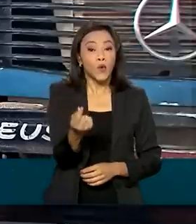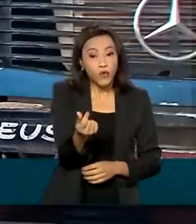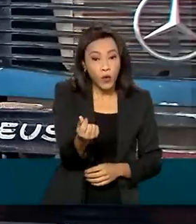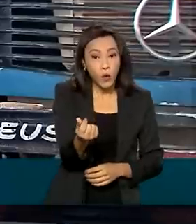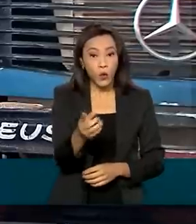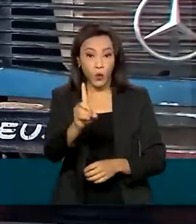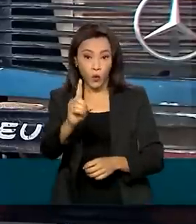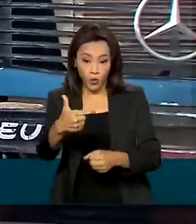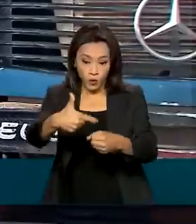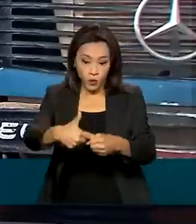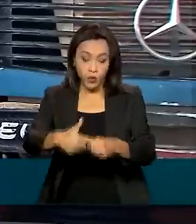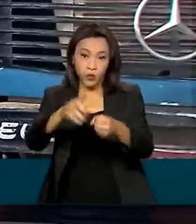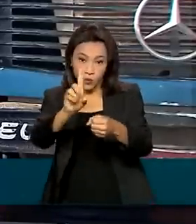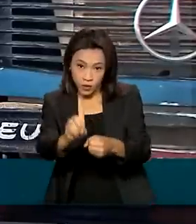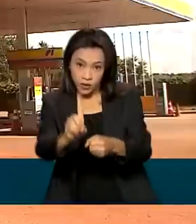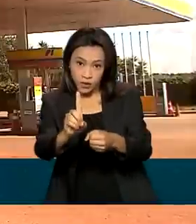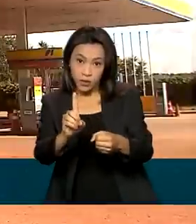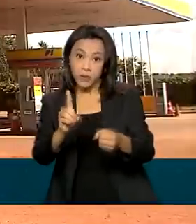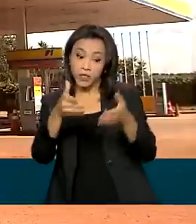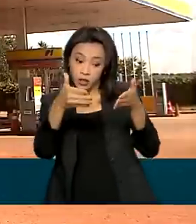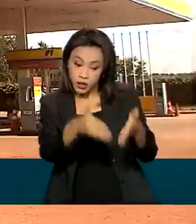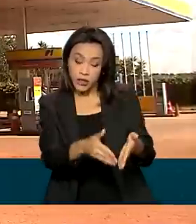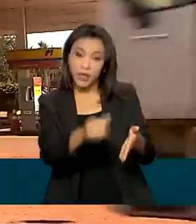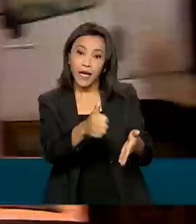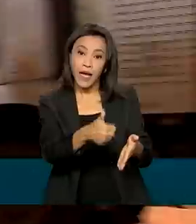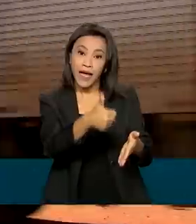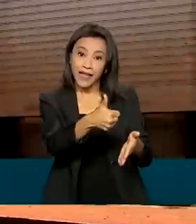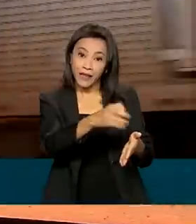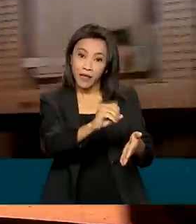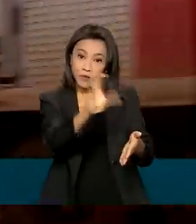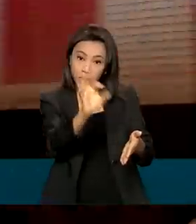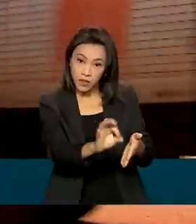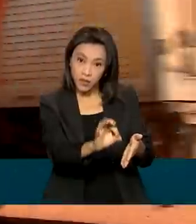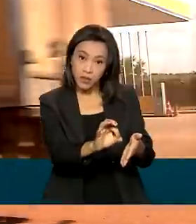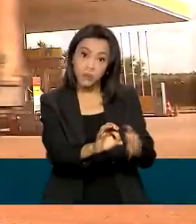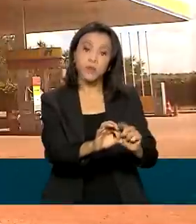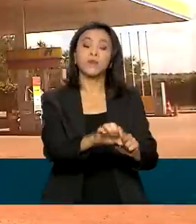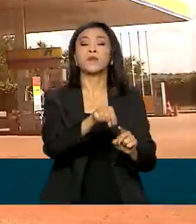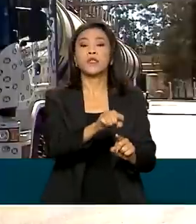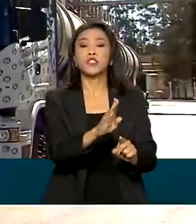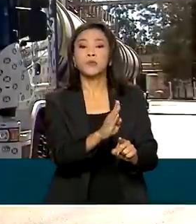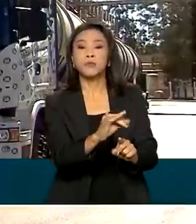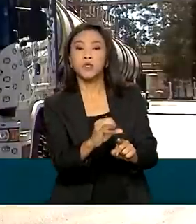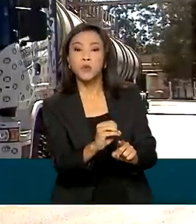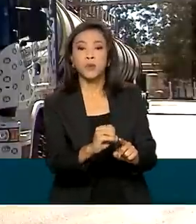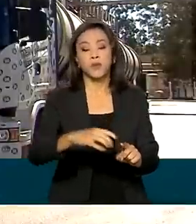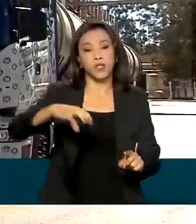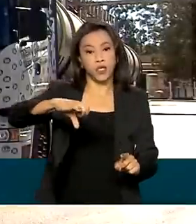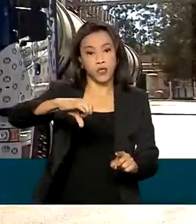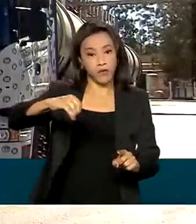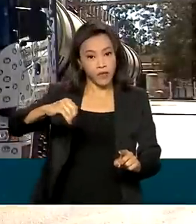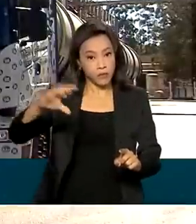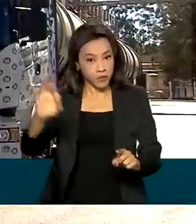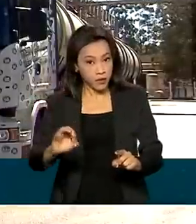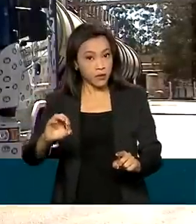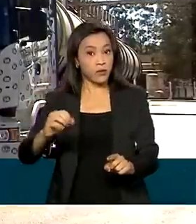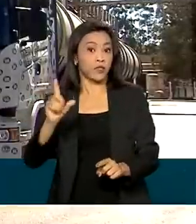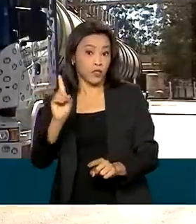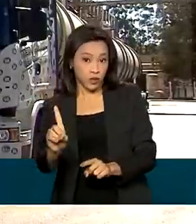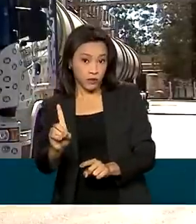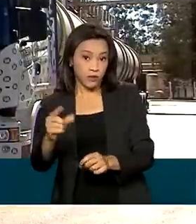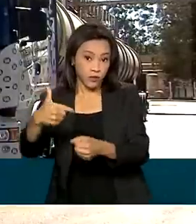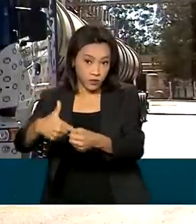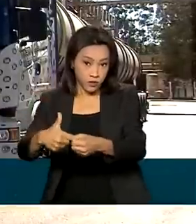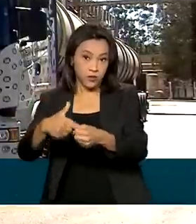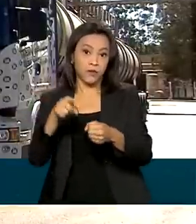que chega nas bombas é 10% biodiesel e 90% diesel, a parcela da estatal no preço final que chega ao